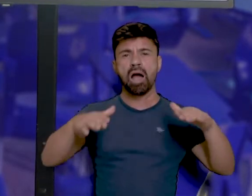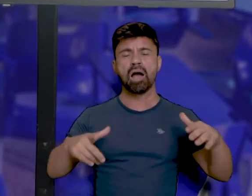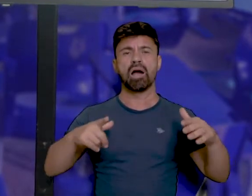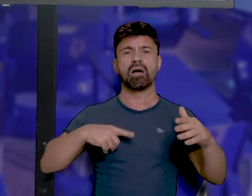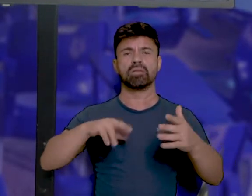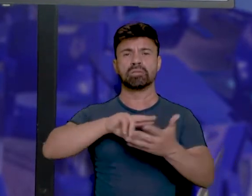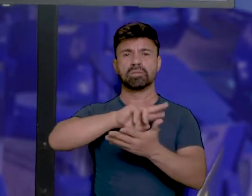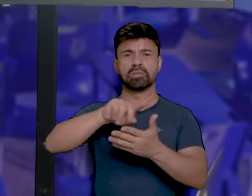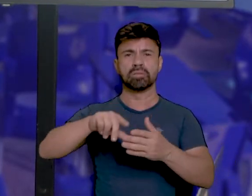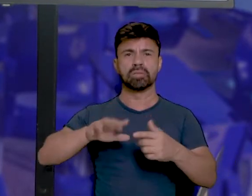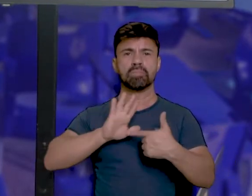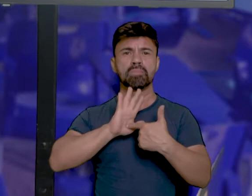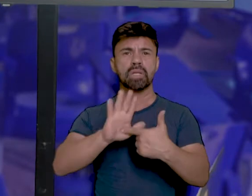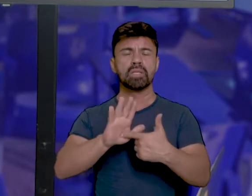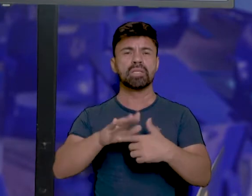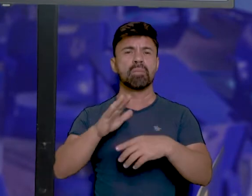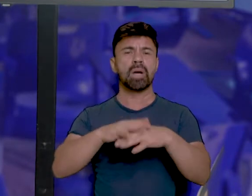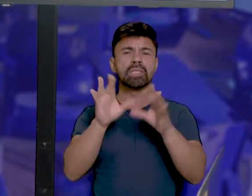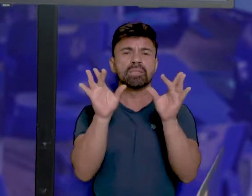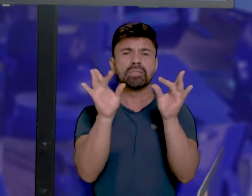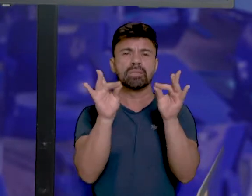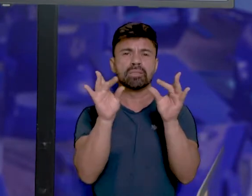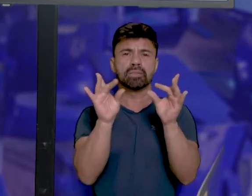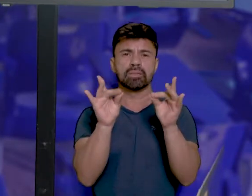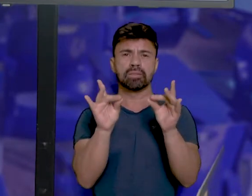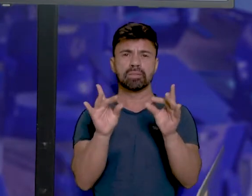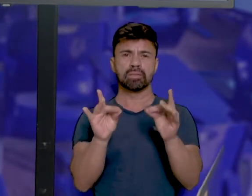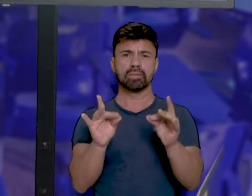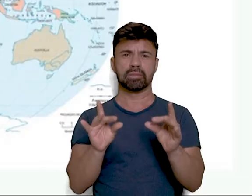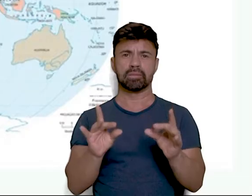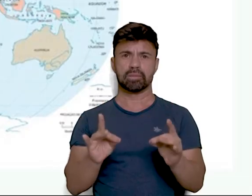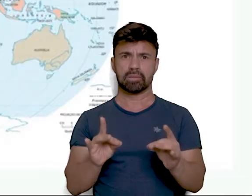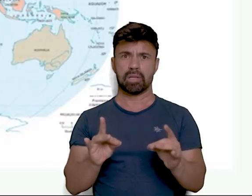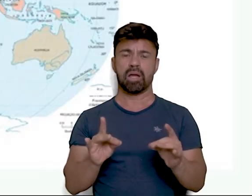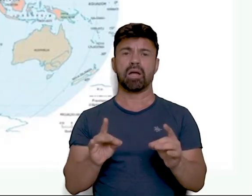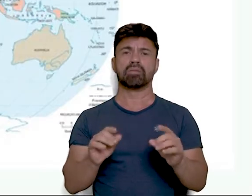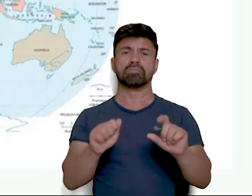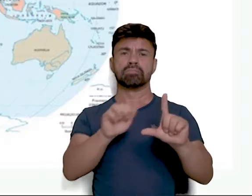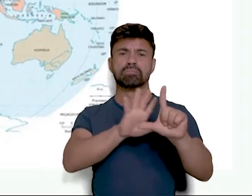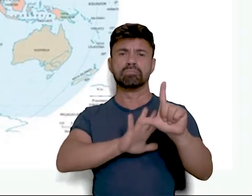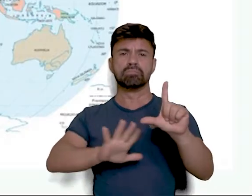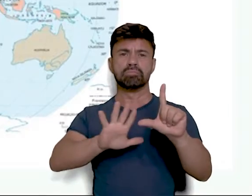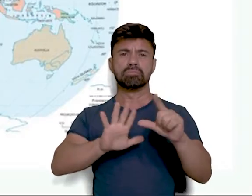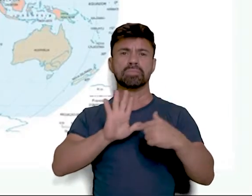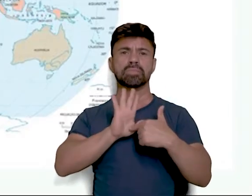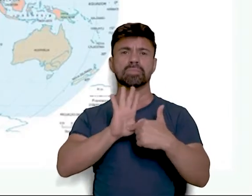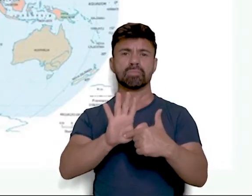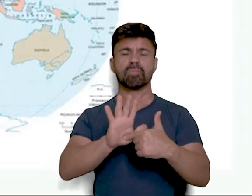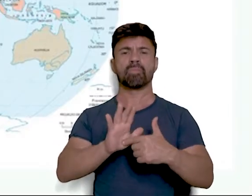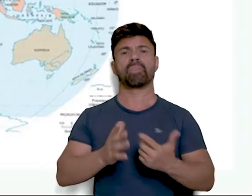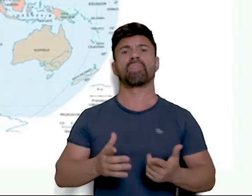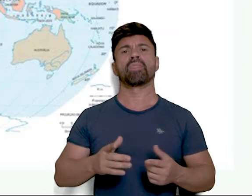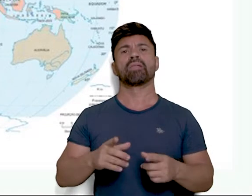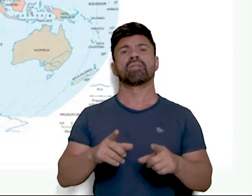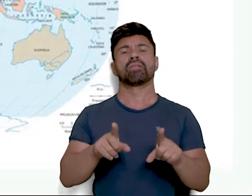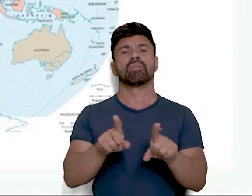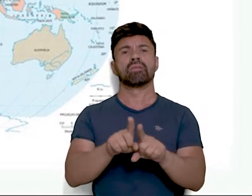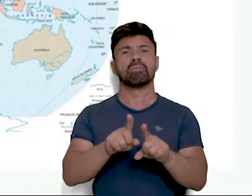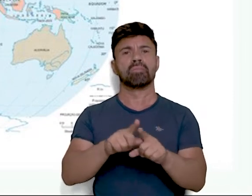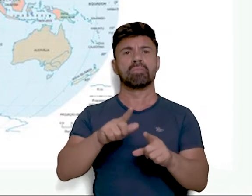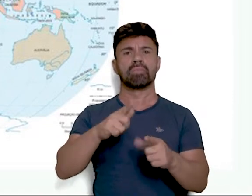Oceano Atlântico, é o mapa mais detalhado, é o mapa que se utiliza em todas as esferas, tanto na questão